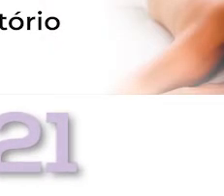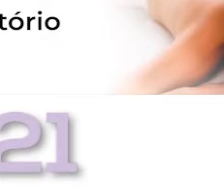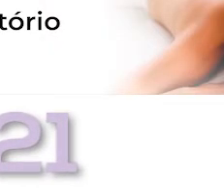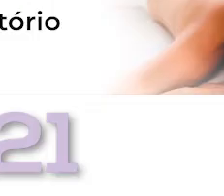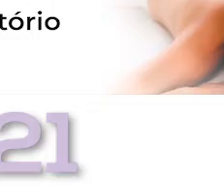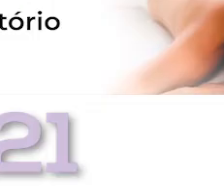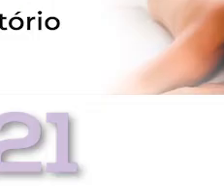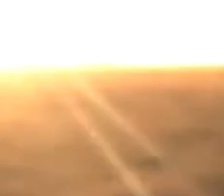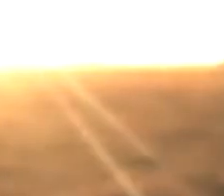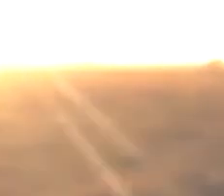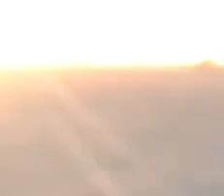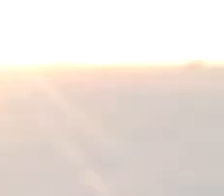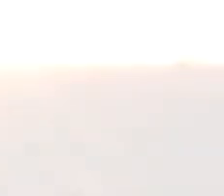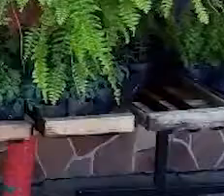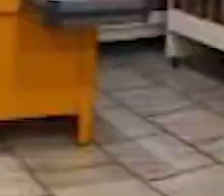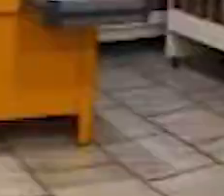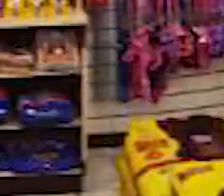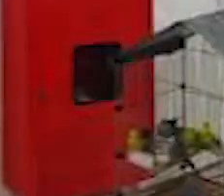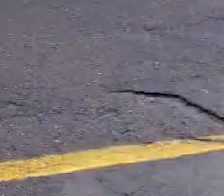horário